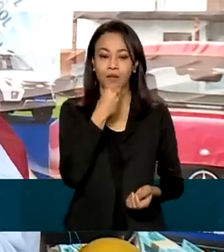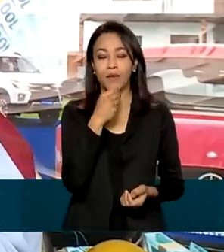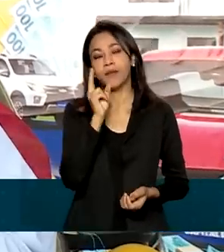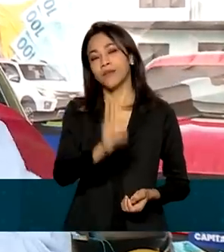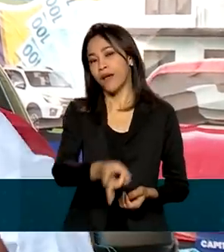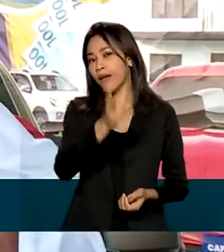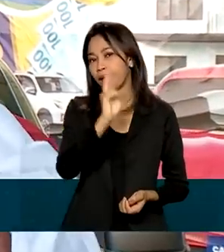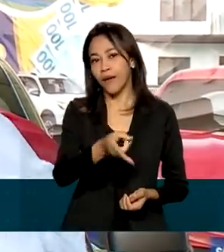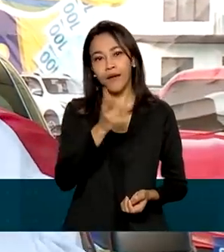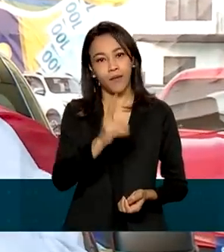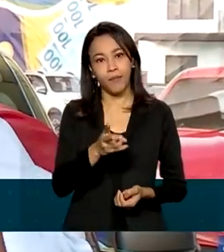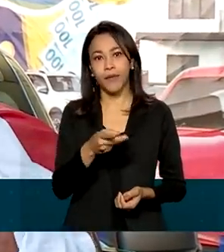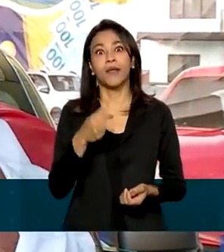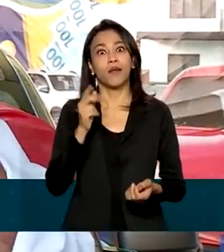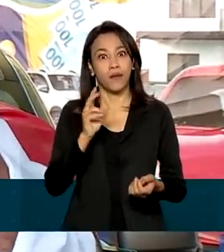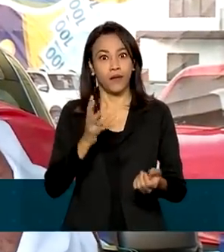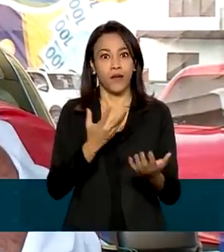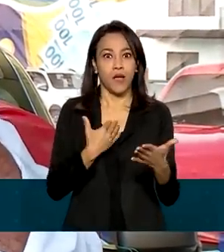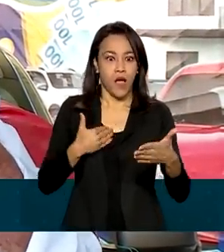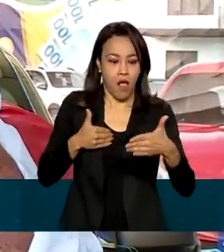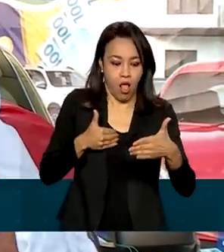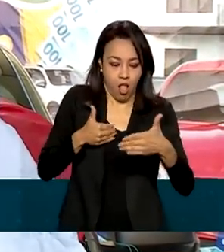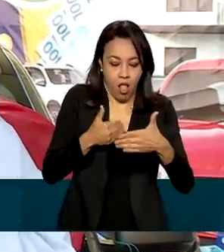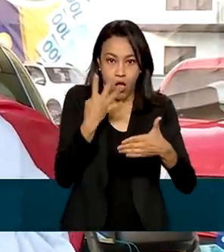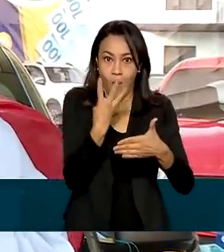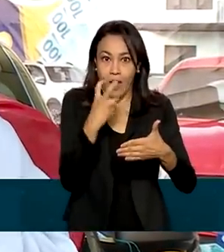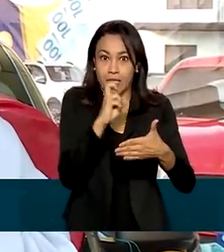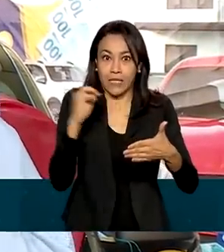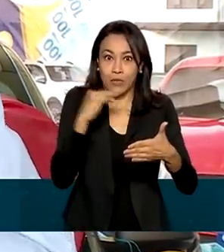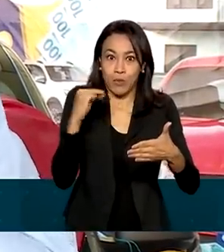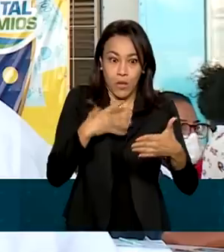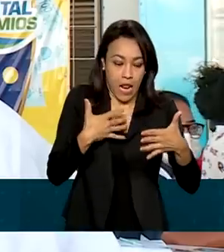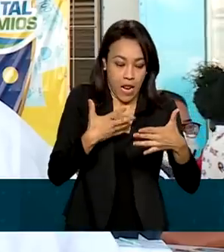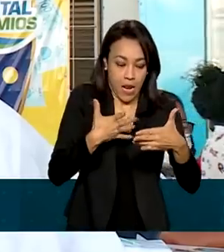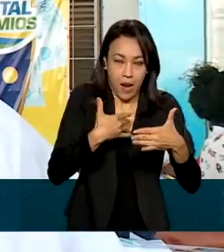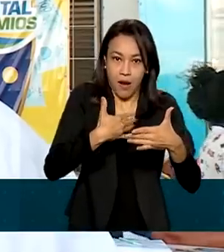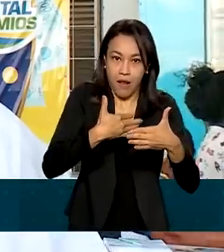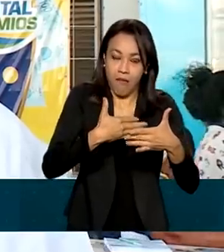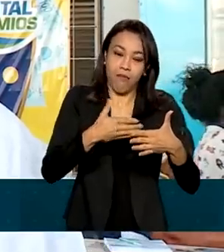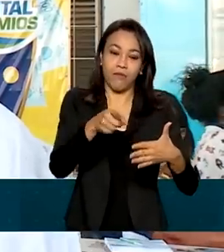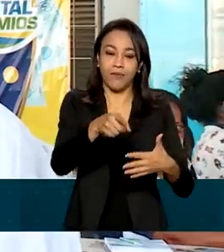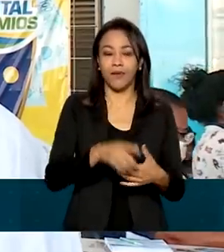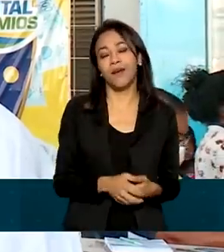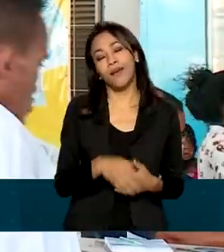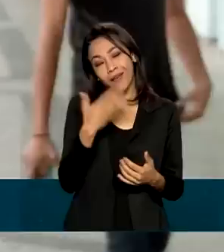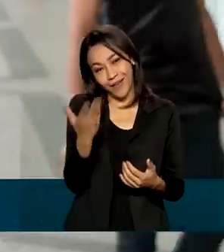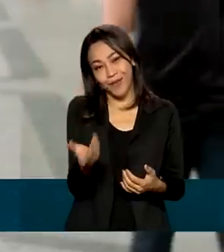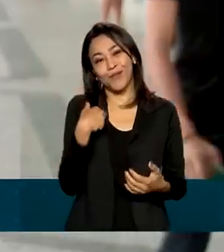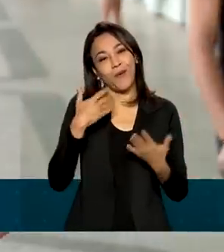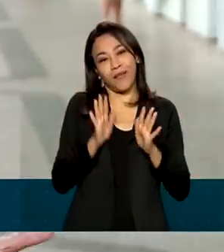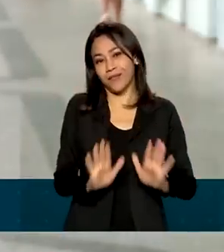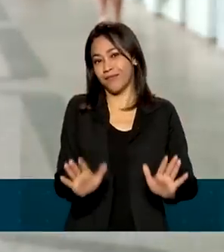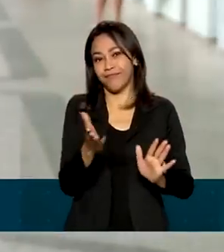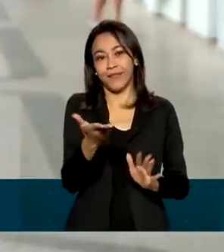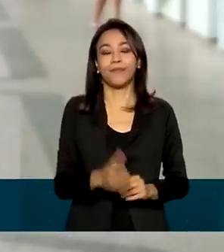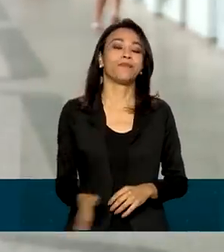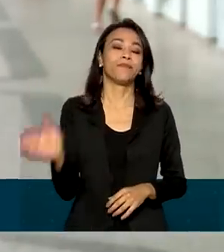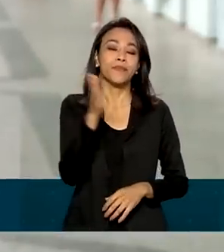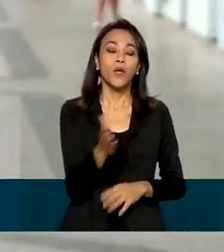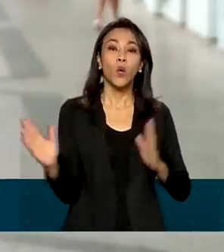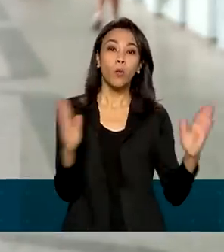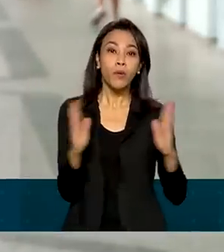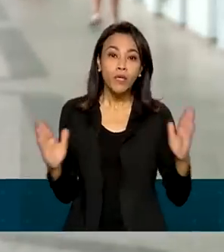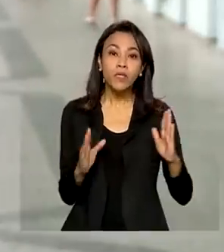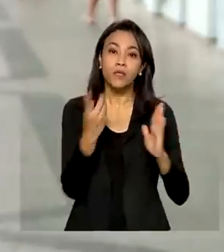que sempre acerta as contas com o Leão, aos 45 do segundo tempo. Eu sou do time da prorrogação. O prazo para a entrega da